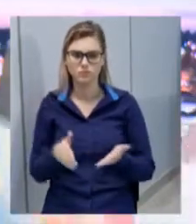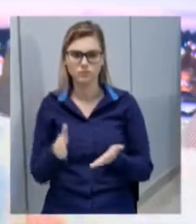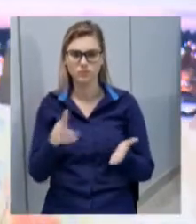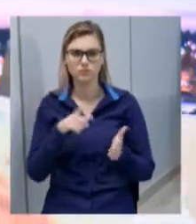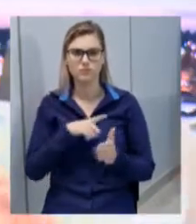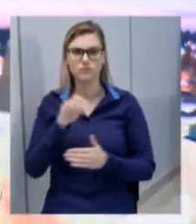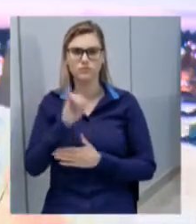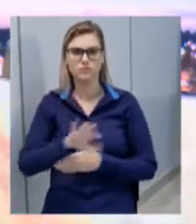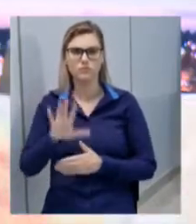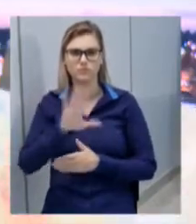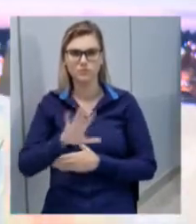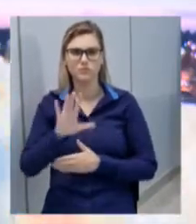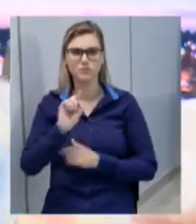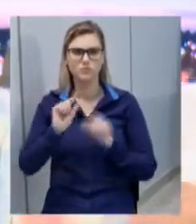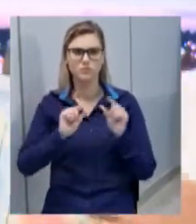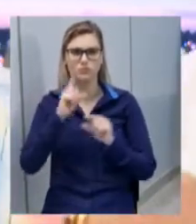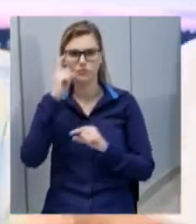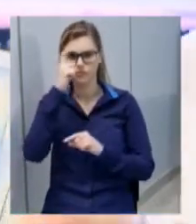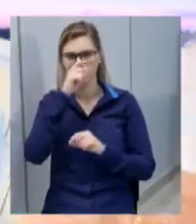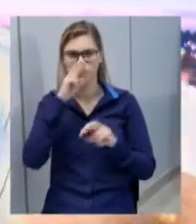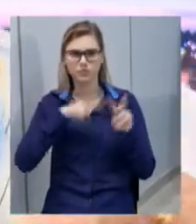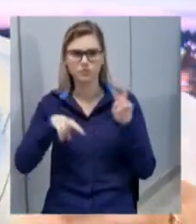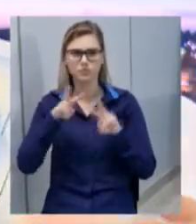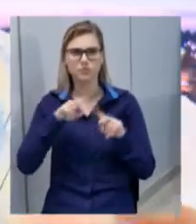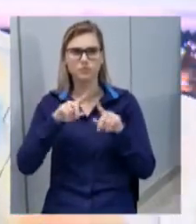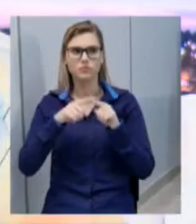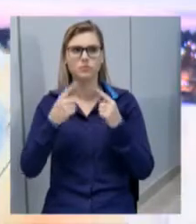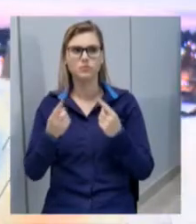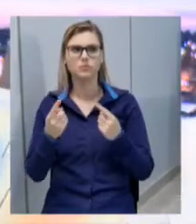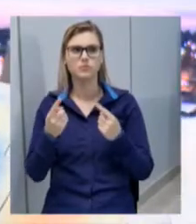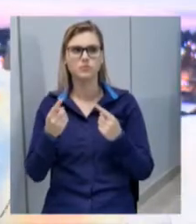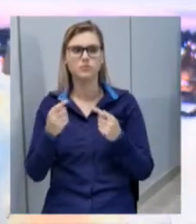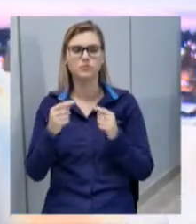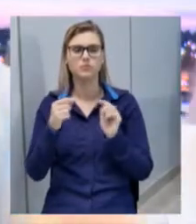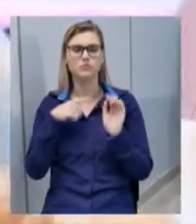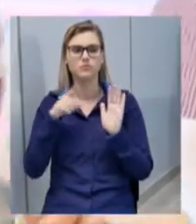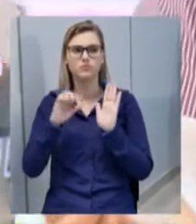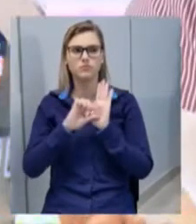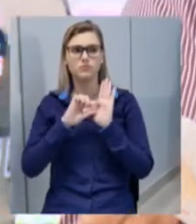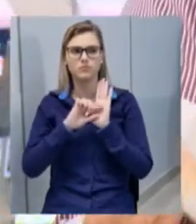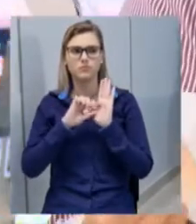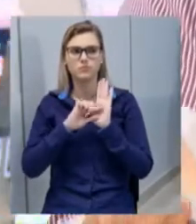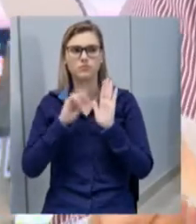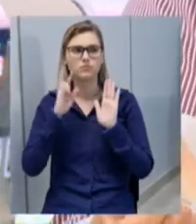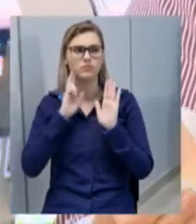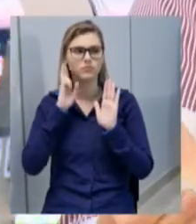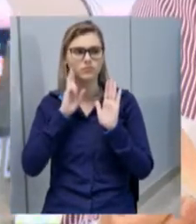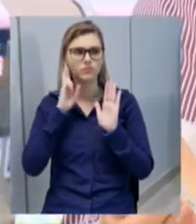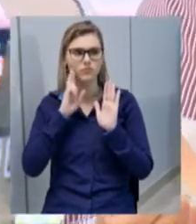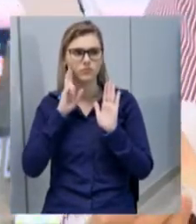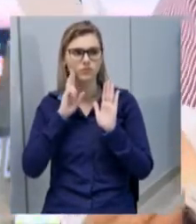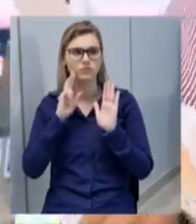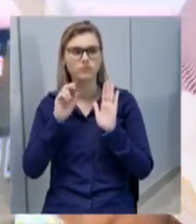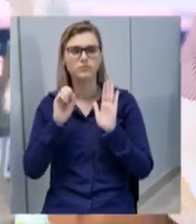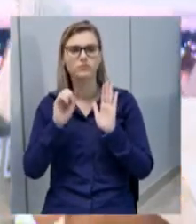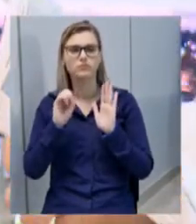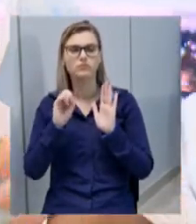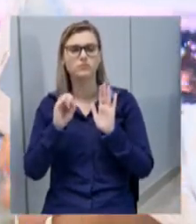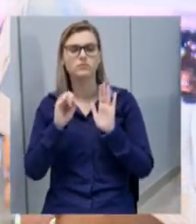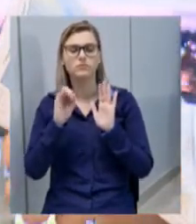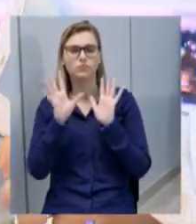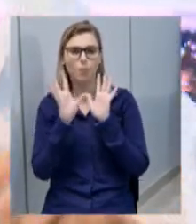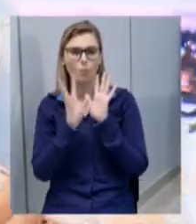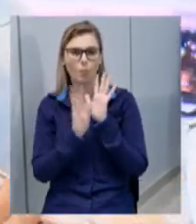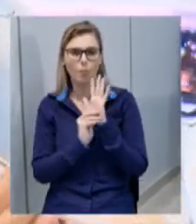imagem aqui um pouco difícil de verificar mas essa parte rosa aqui ela está fadada a secar se não houver nenhum controle